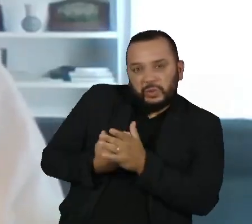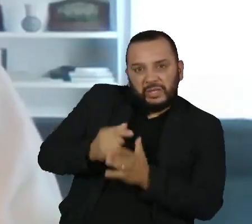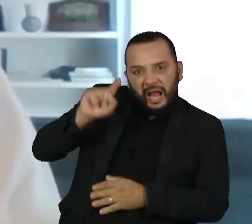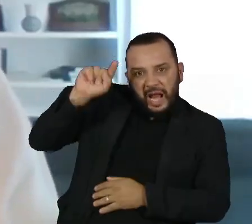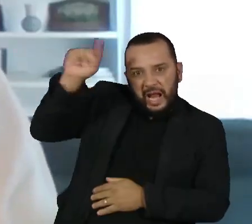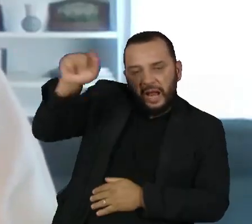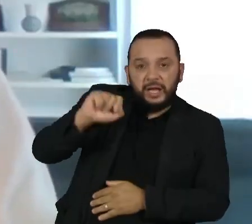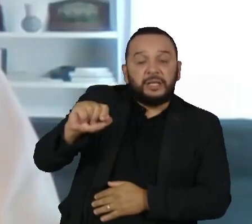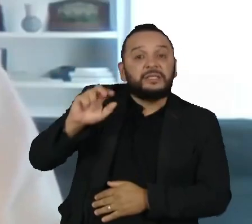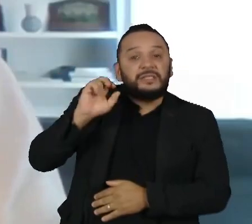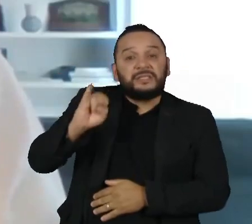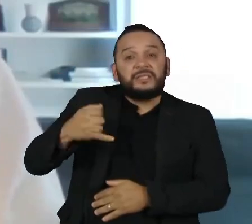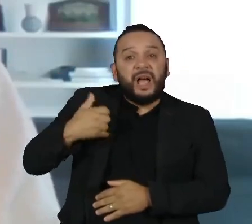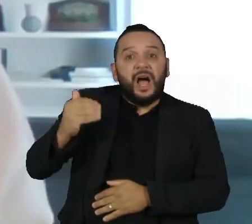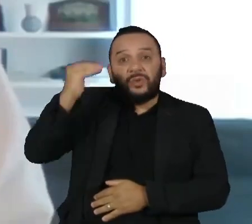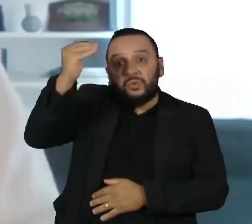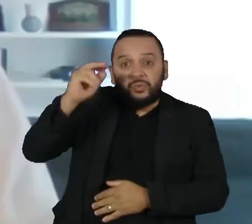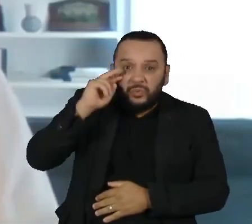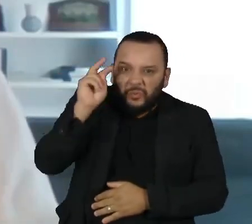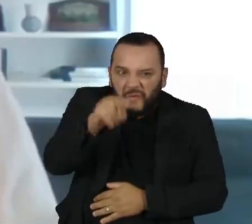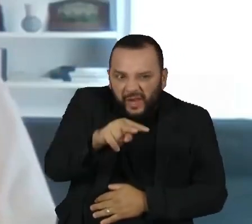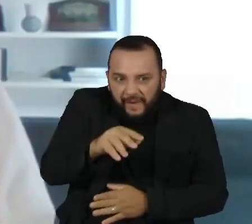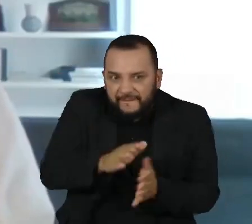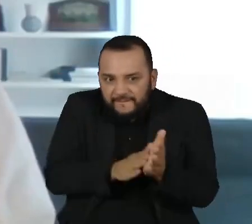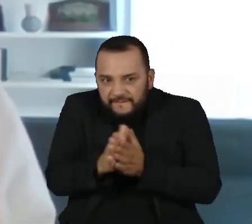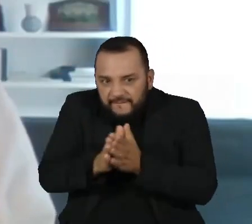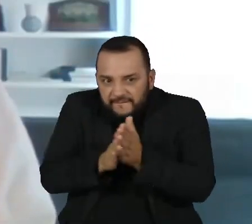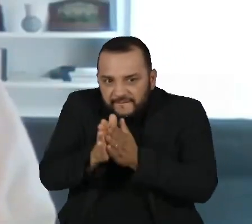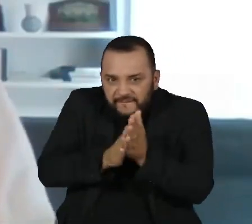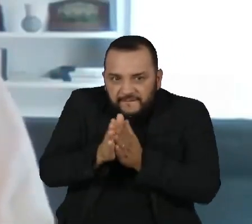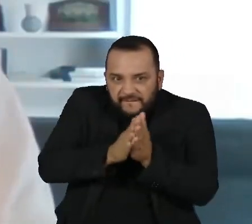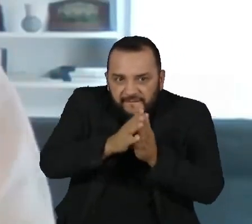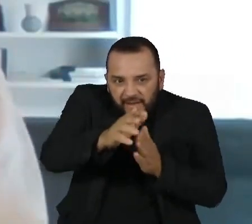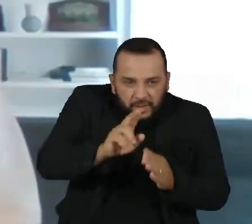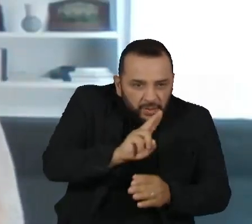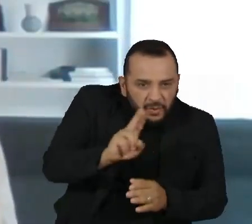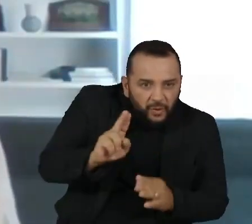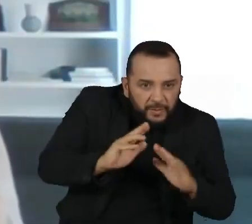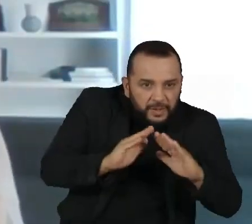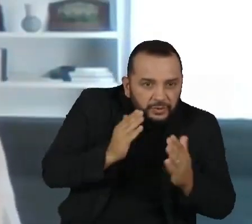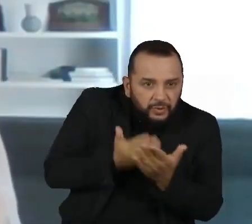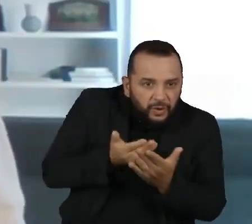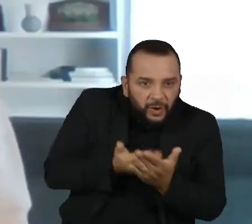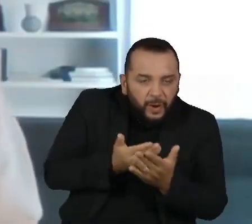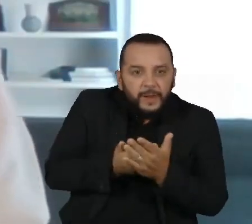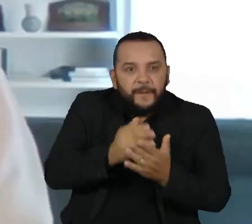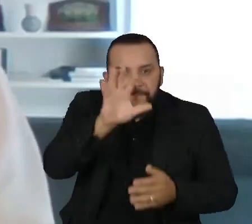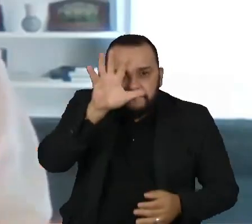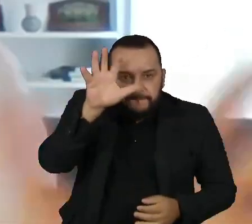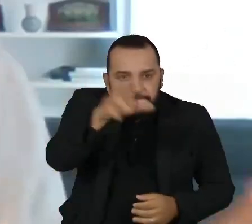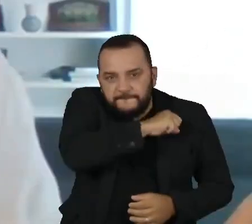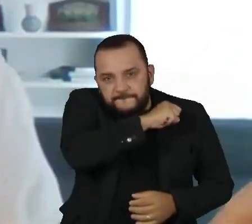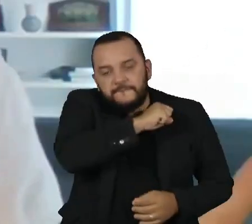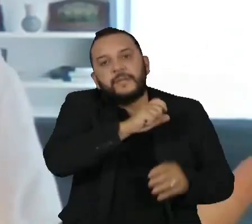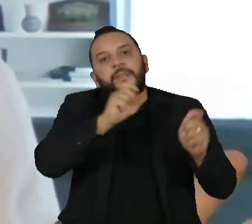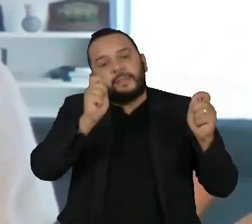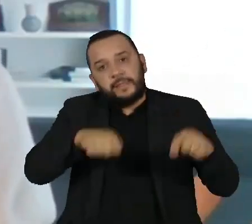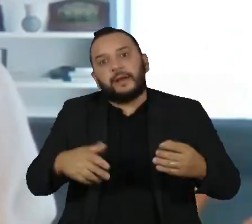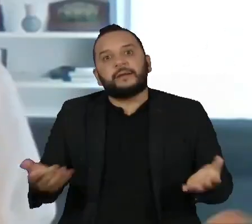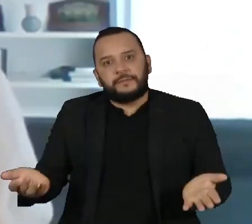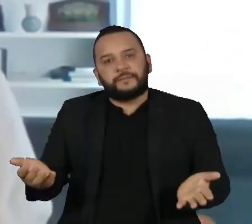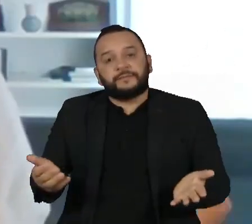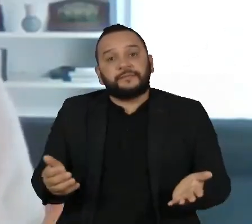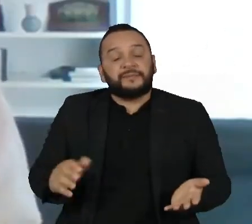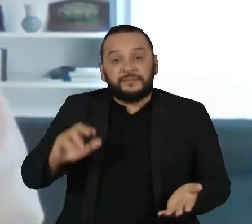com relação àquela criança vê, ele pode usar aquela informação de uma maneira negativa, ao passo em que se você simplesmente não posta uma